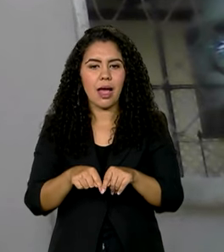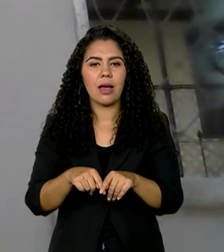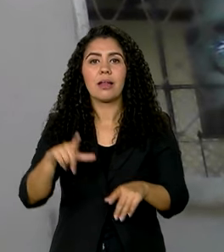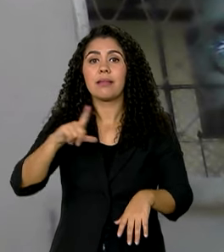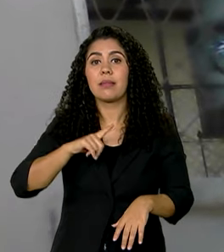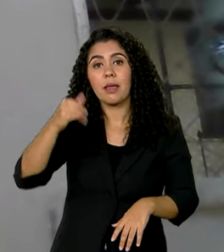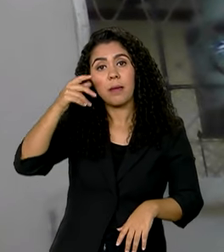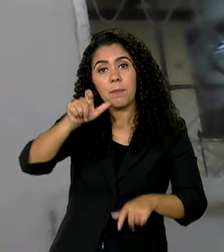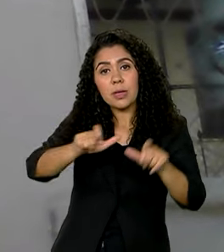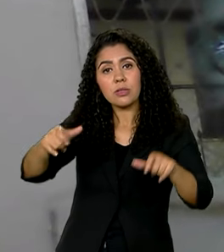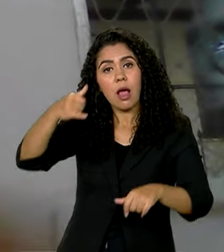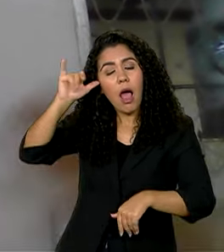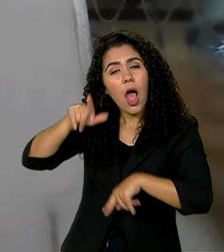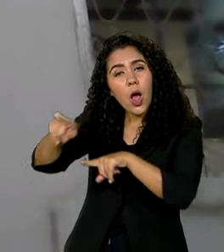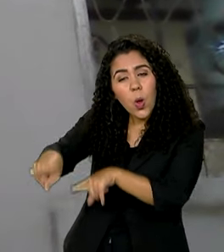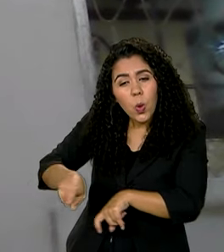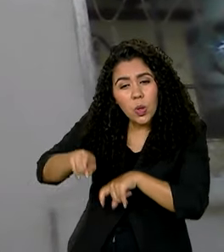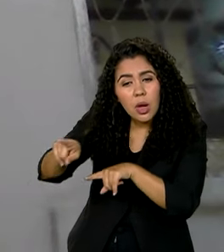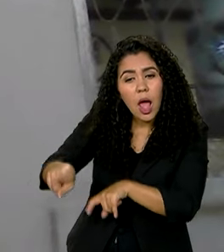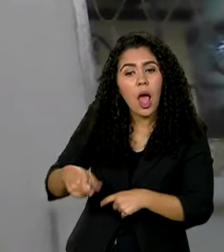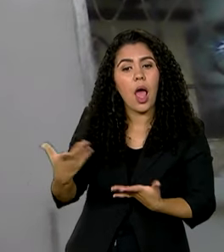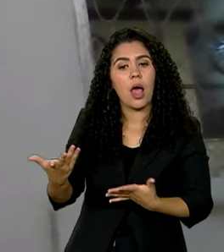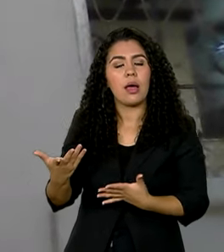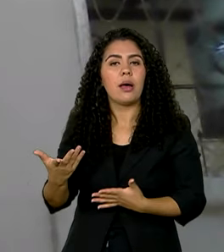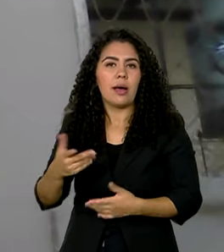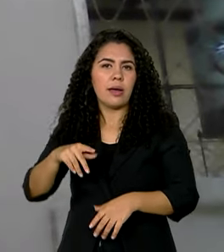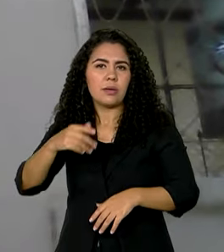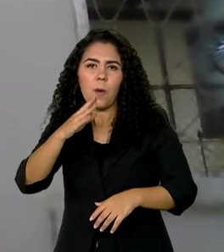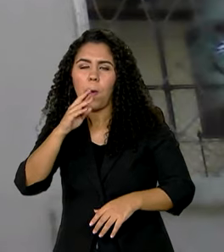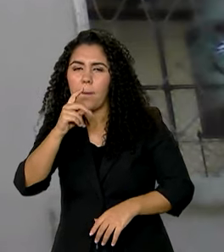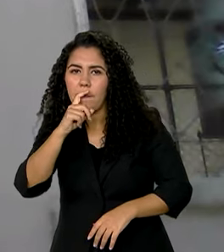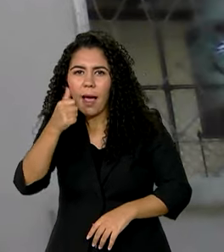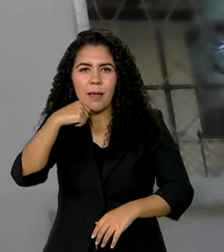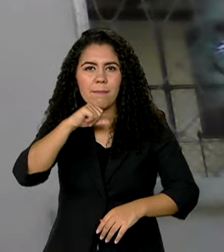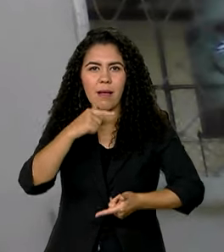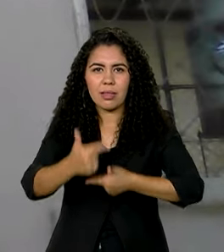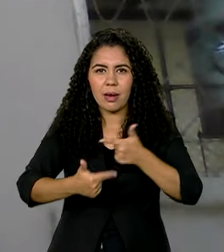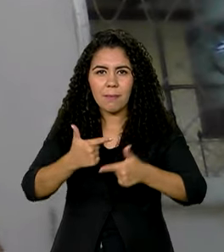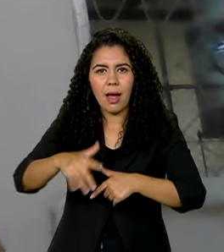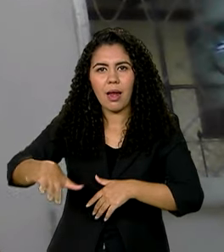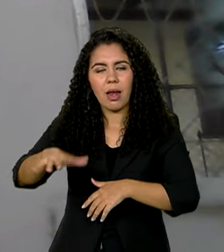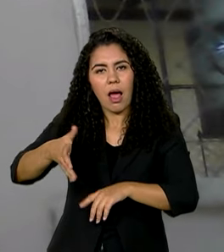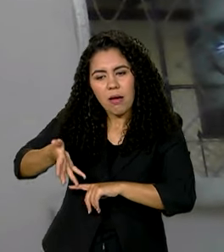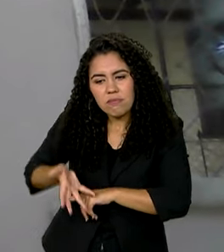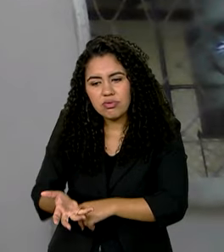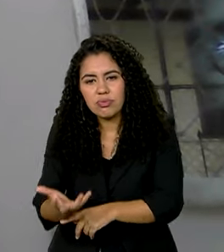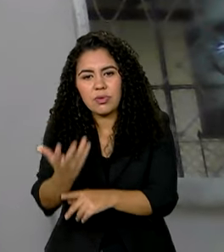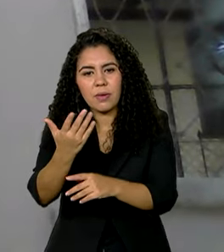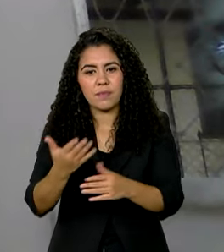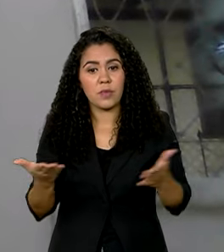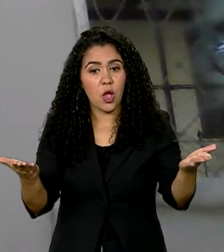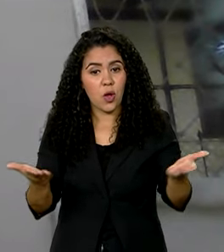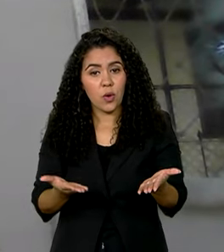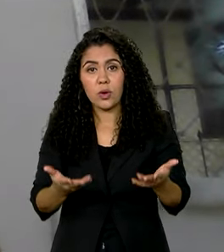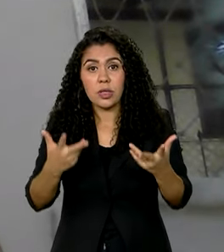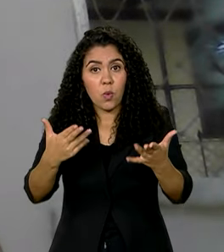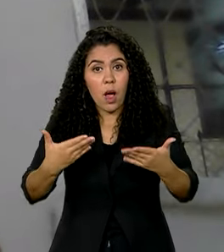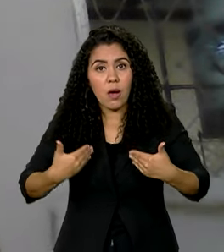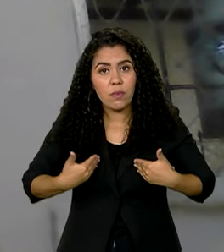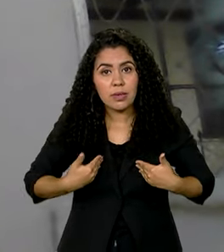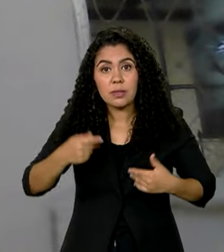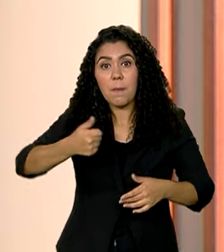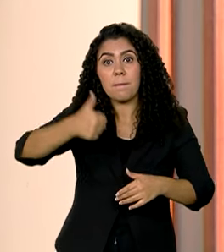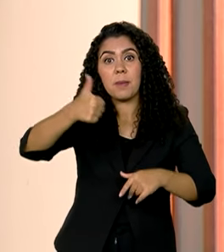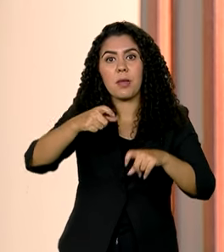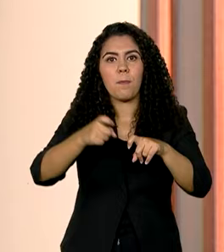rural, os pais eram lavradores e hoje eles vão ser, assim como eu, os primeiros médicos da